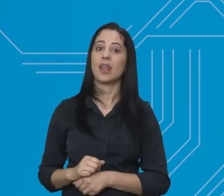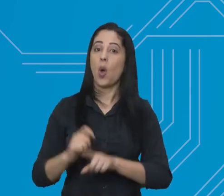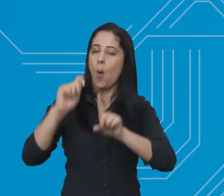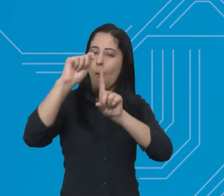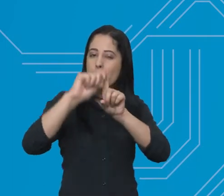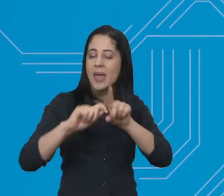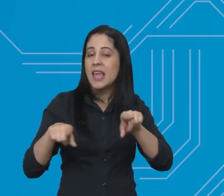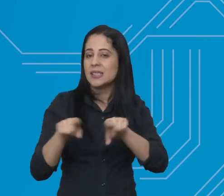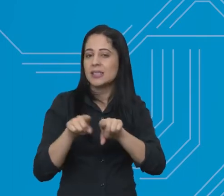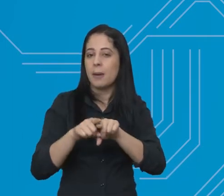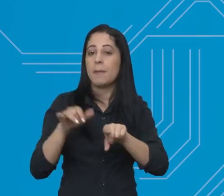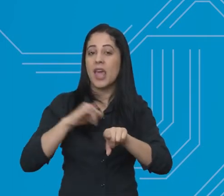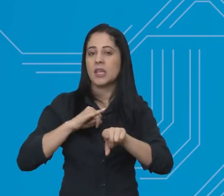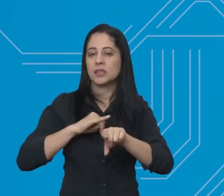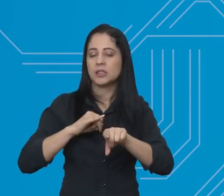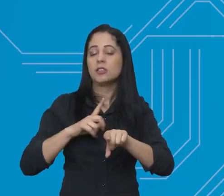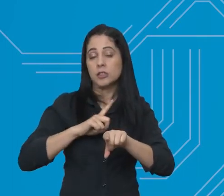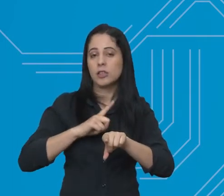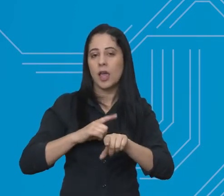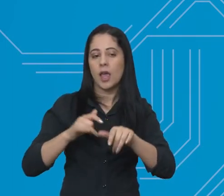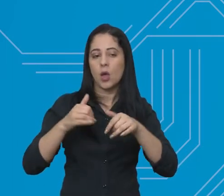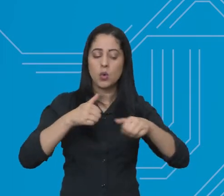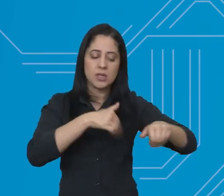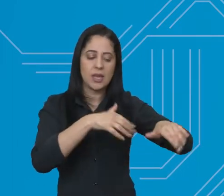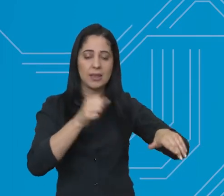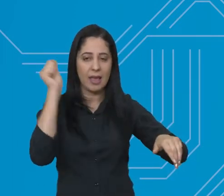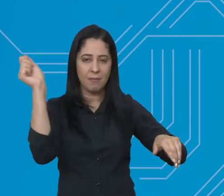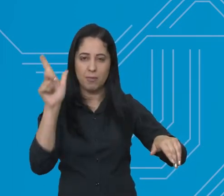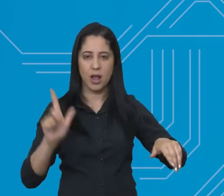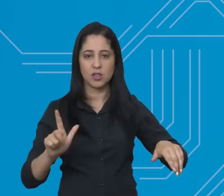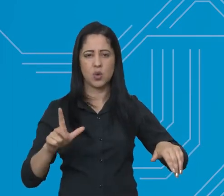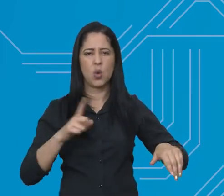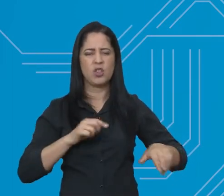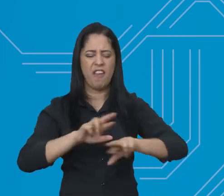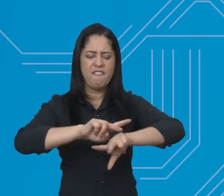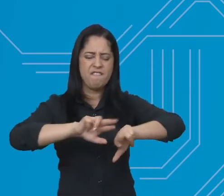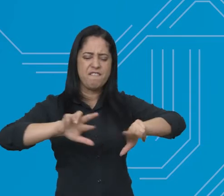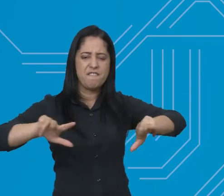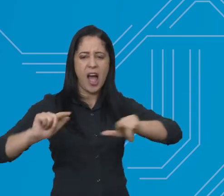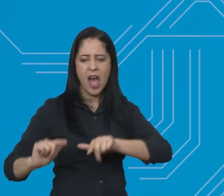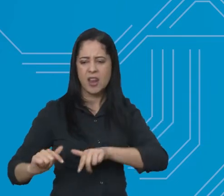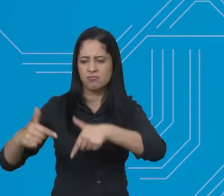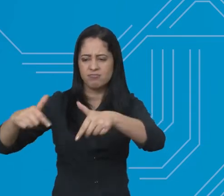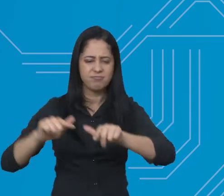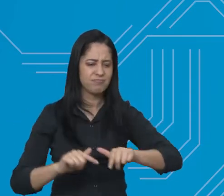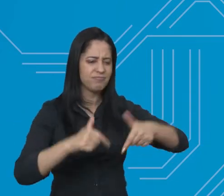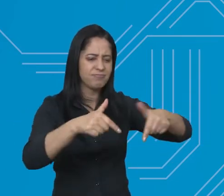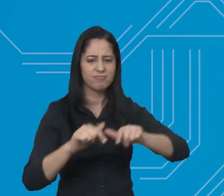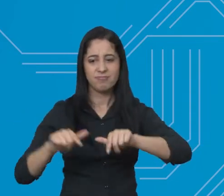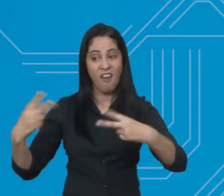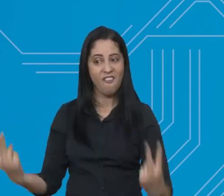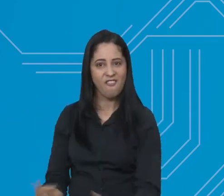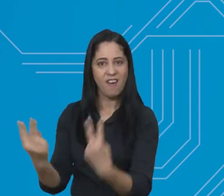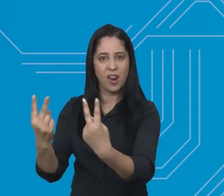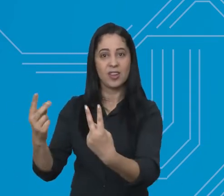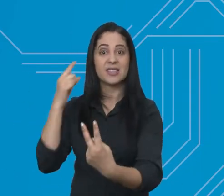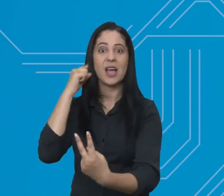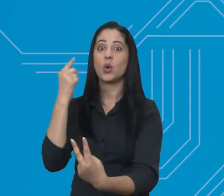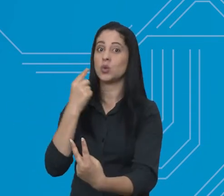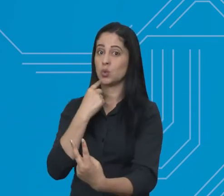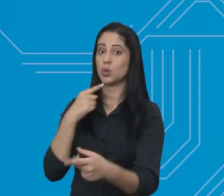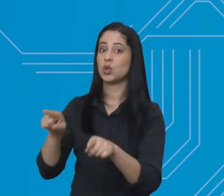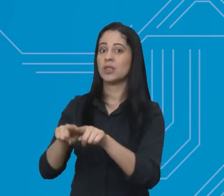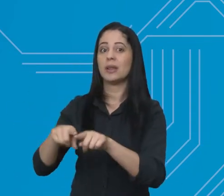data que o mês também abriga a campanha Setembro Azul com uma série de ações para valorizar os surdos e os deficientes